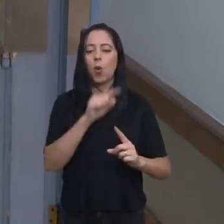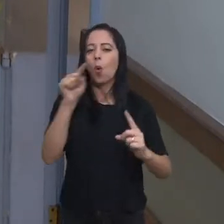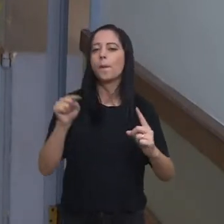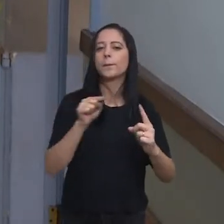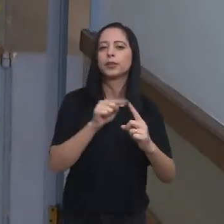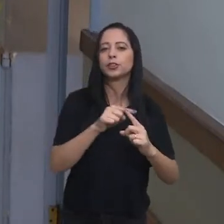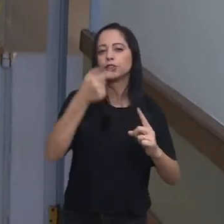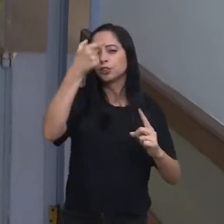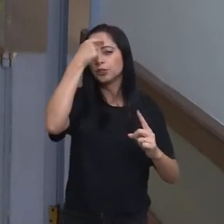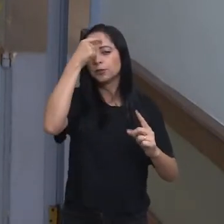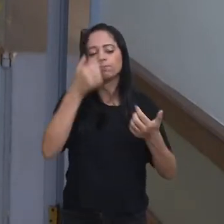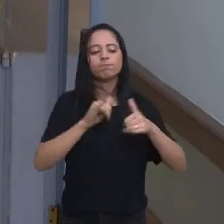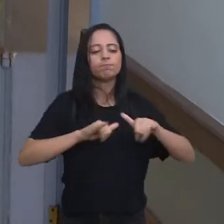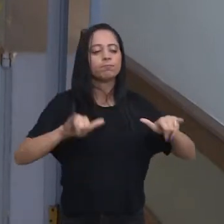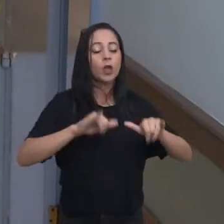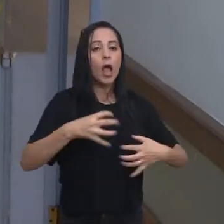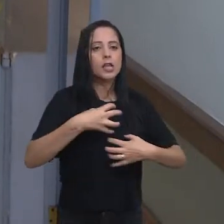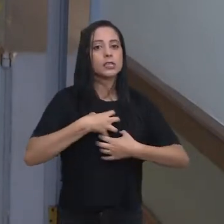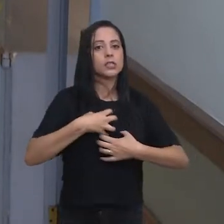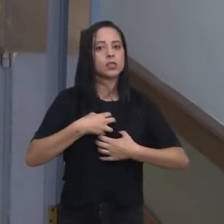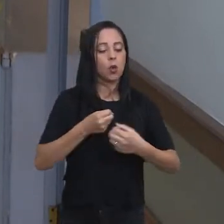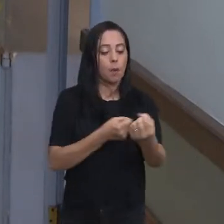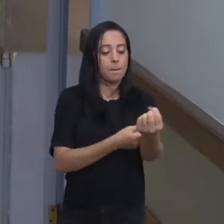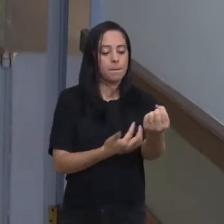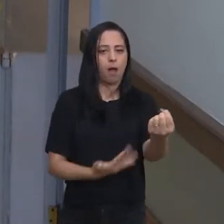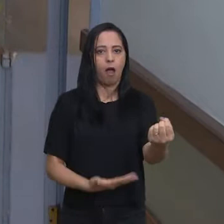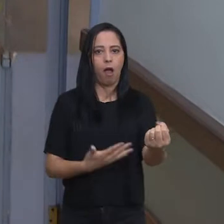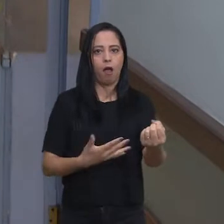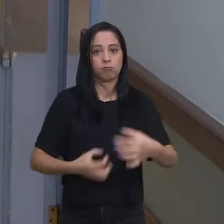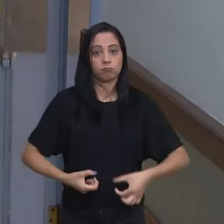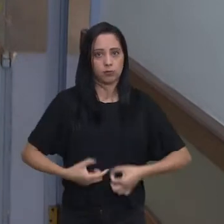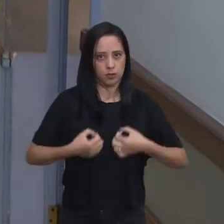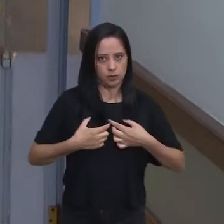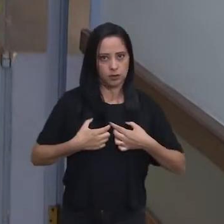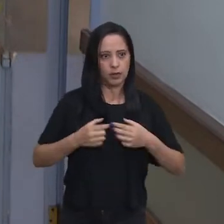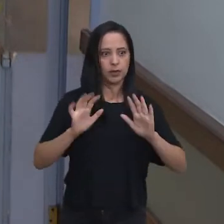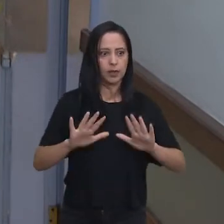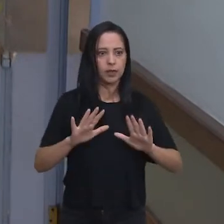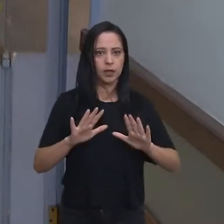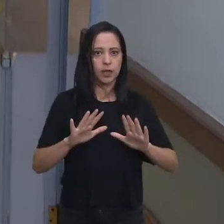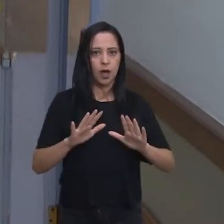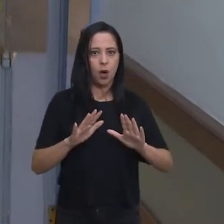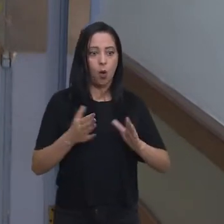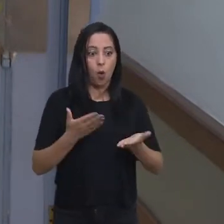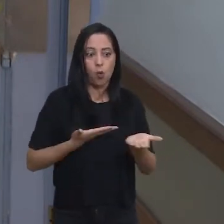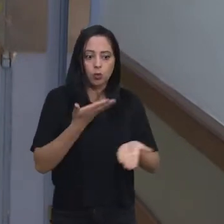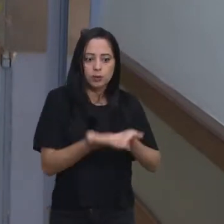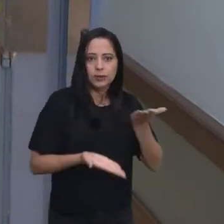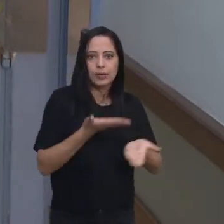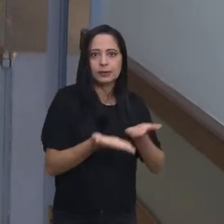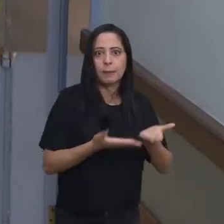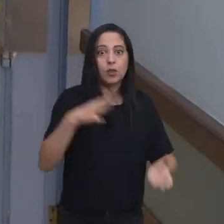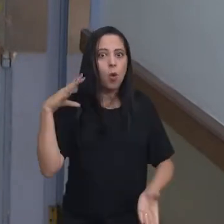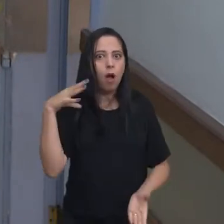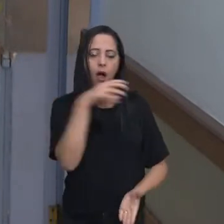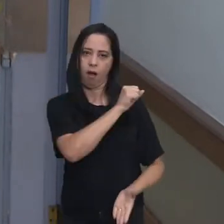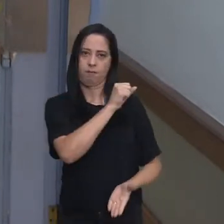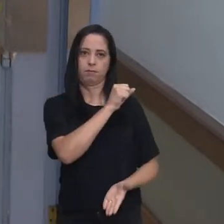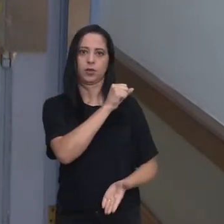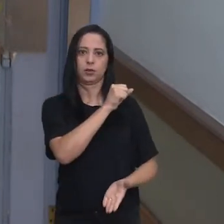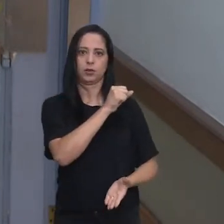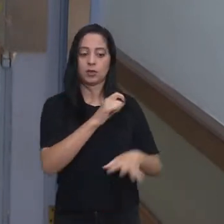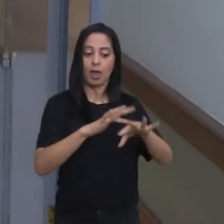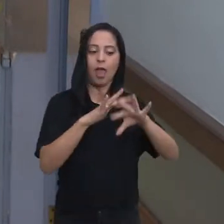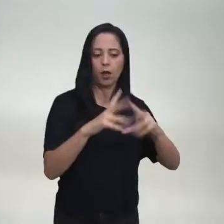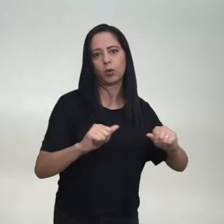pessoas para os sintomas da leucemia e para que desta forma o tratamento seja iniciado o quanto antes e as chances